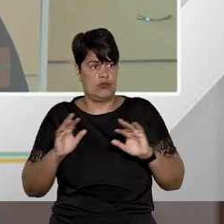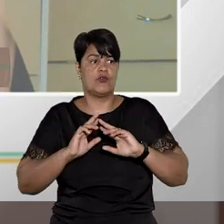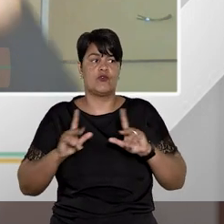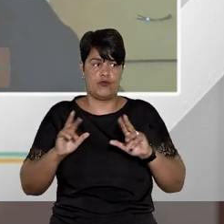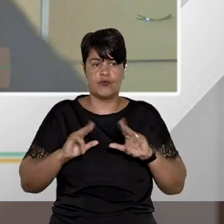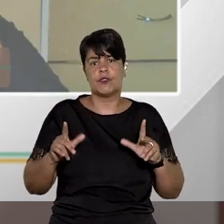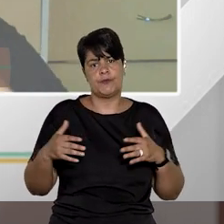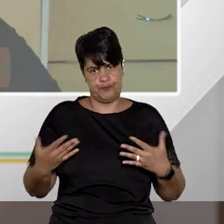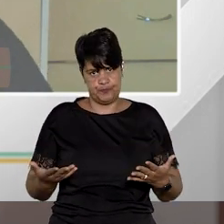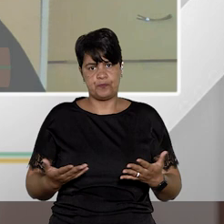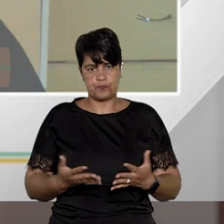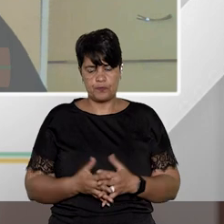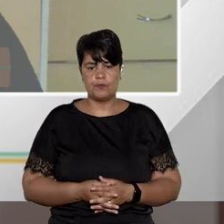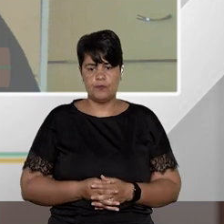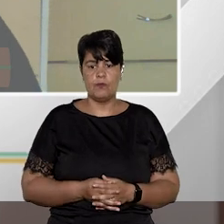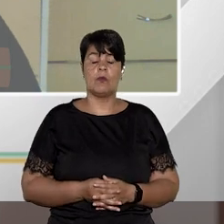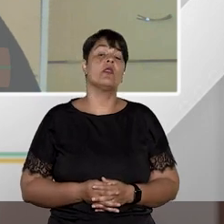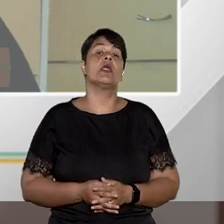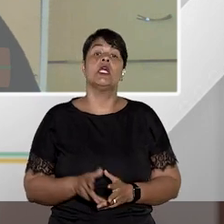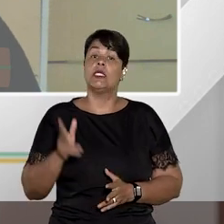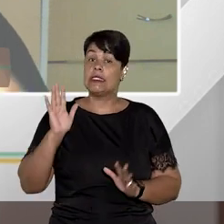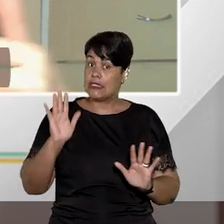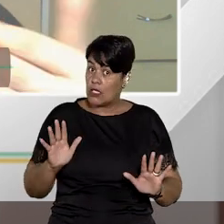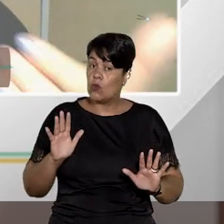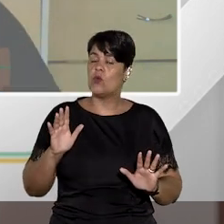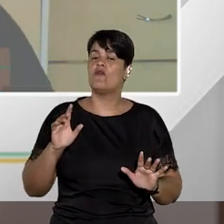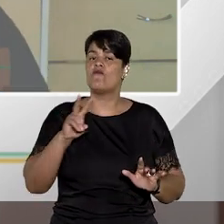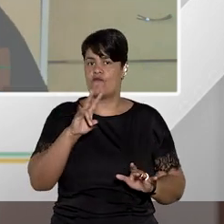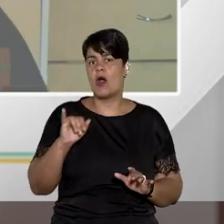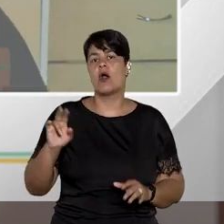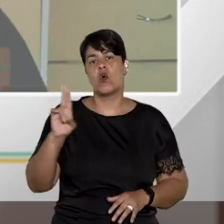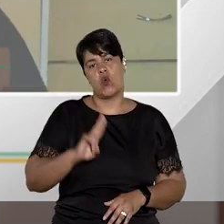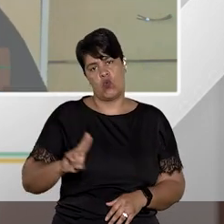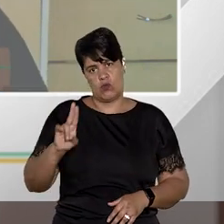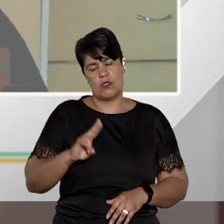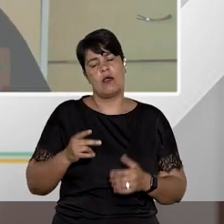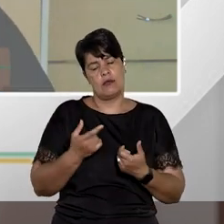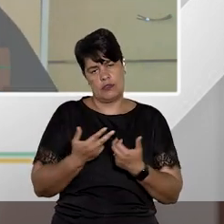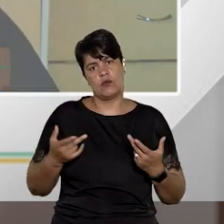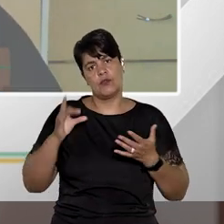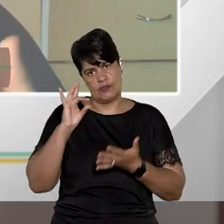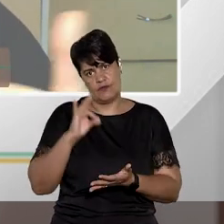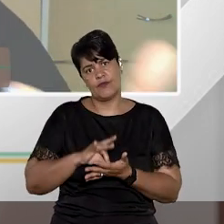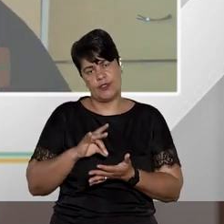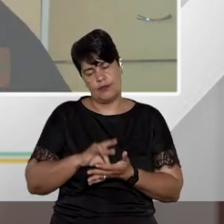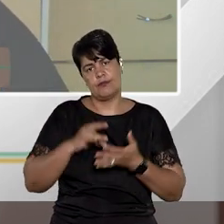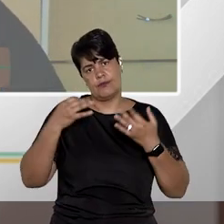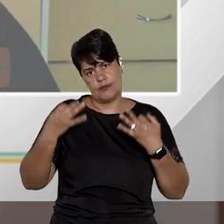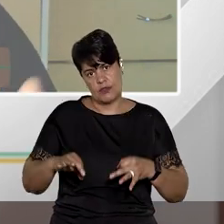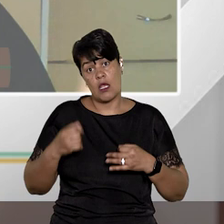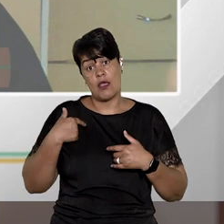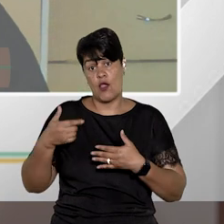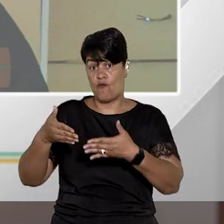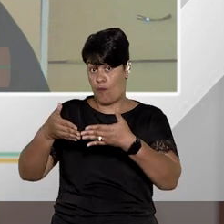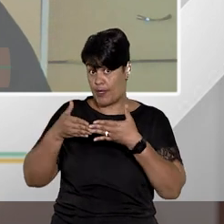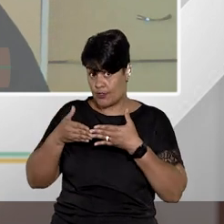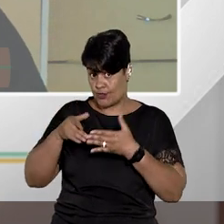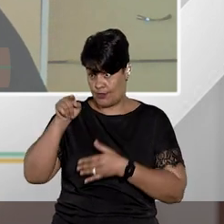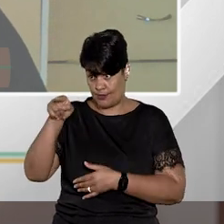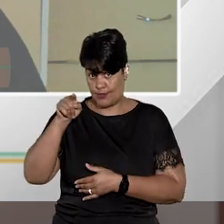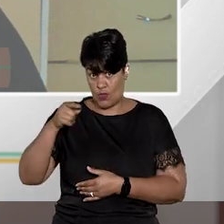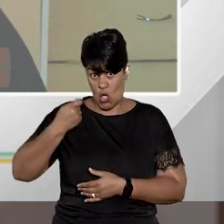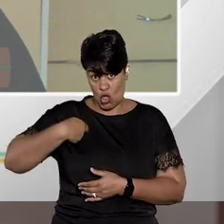foge ali do padrão então normalmente eu vou utilizar os mecanismos adequados, ou seja, vou pedir para o delegado